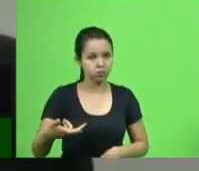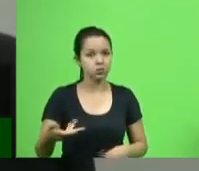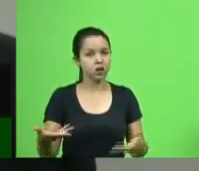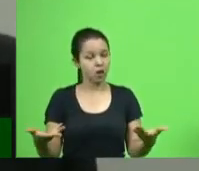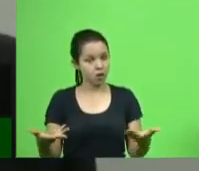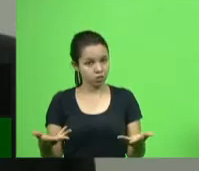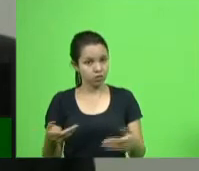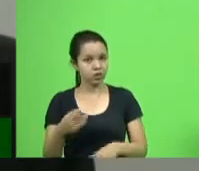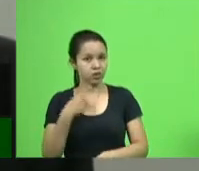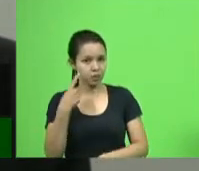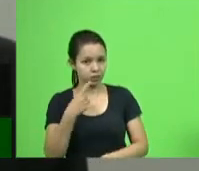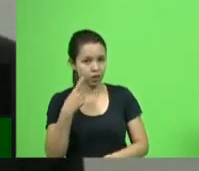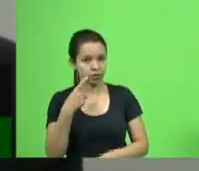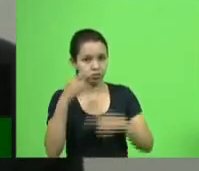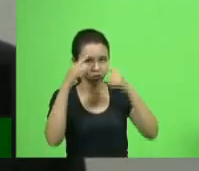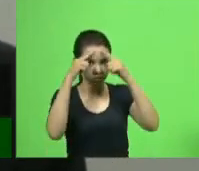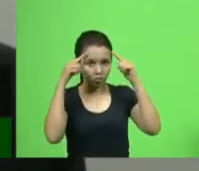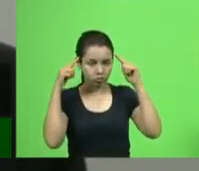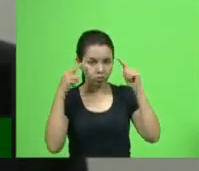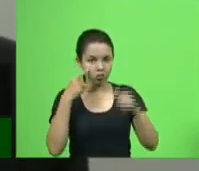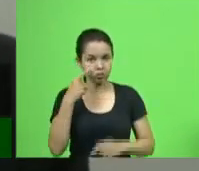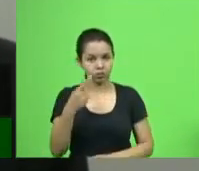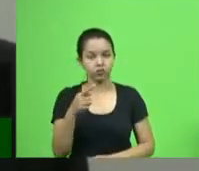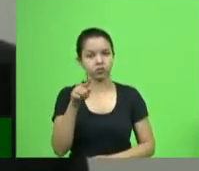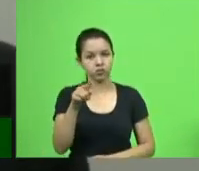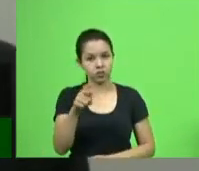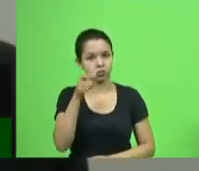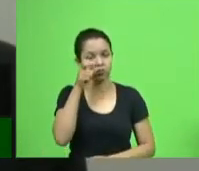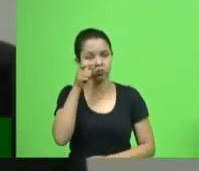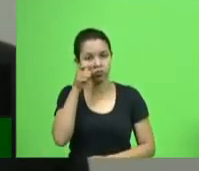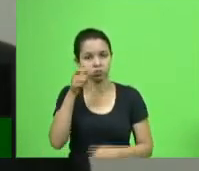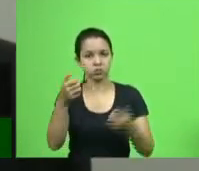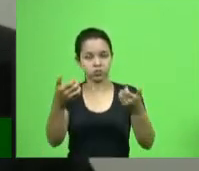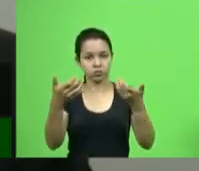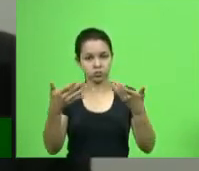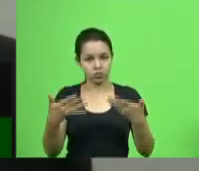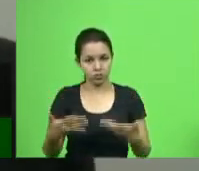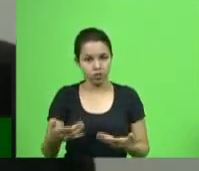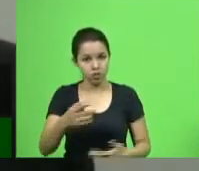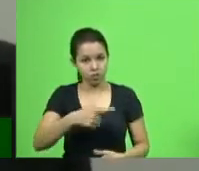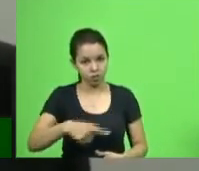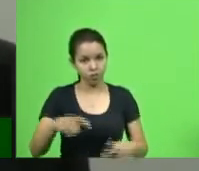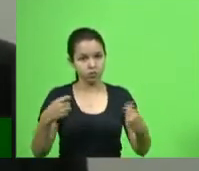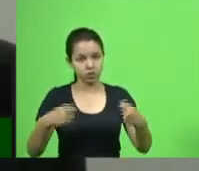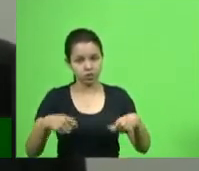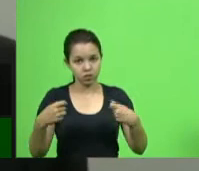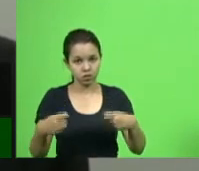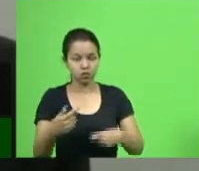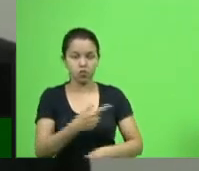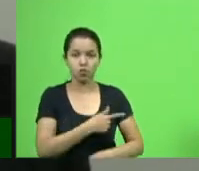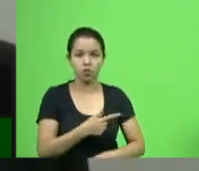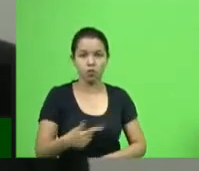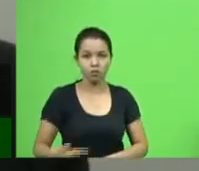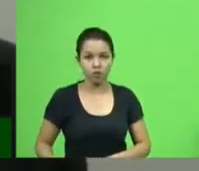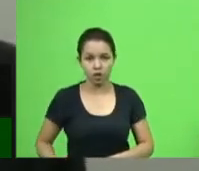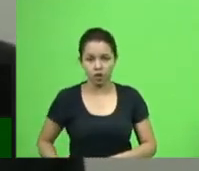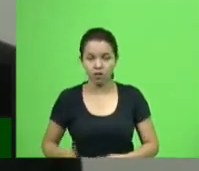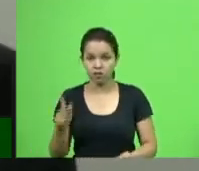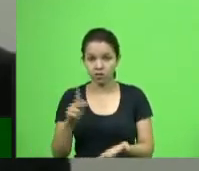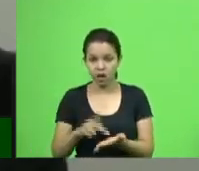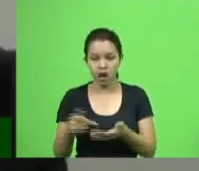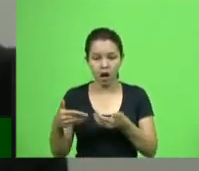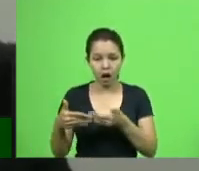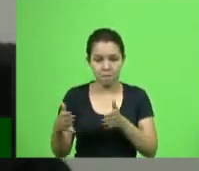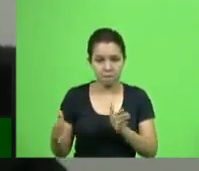Sareta, lhe vejo aqui acompanhando a minha fala. Nós precisamos que o governo, de fato, abra a nova ala do hospital